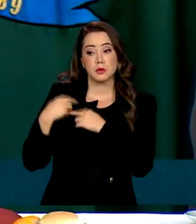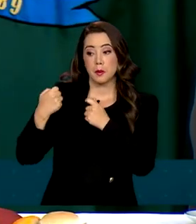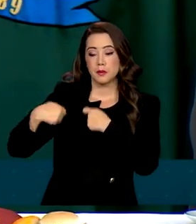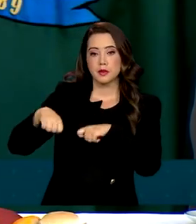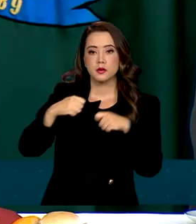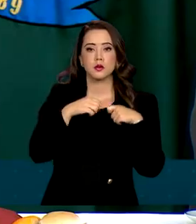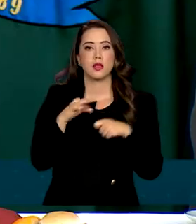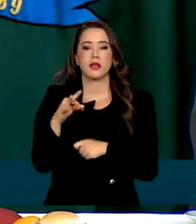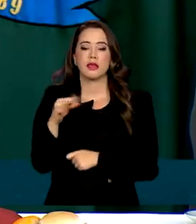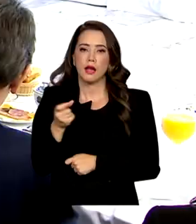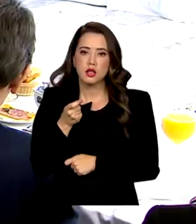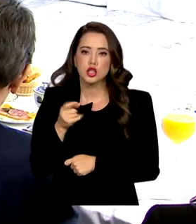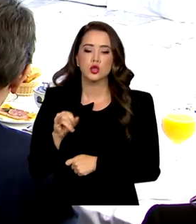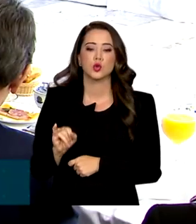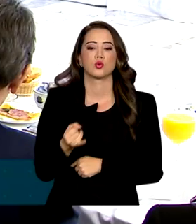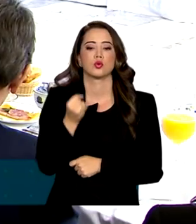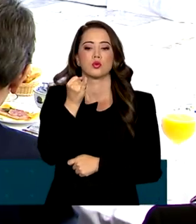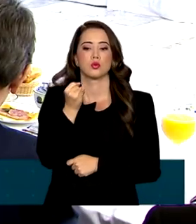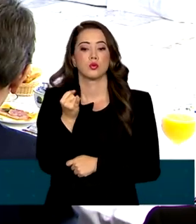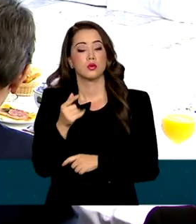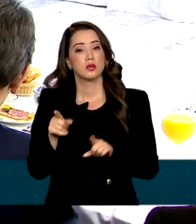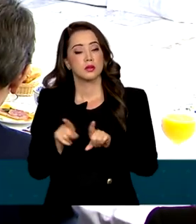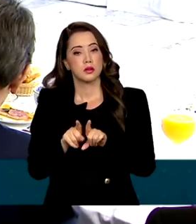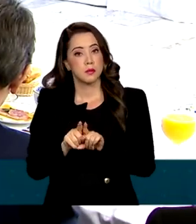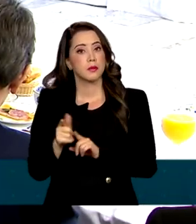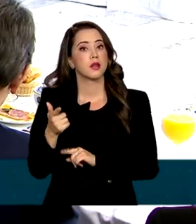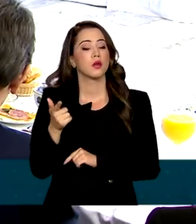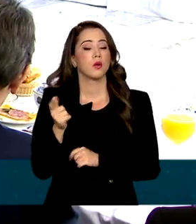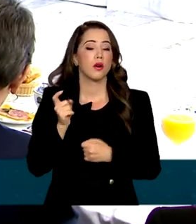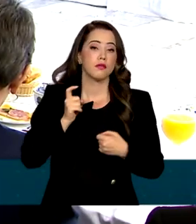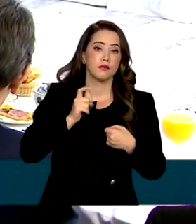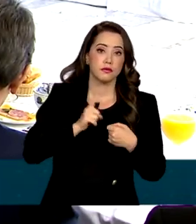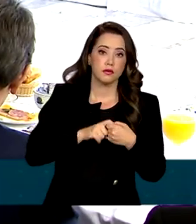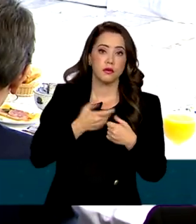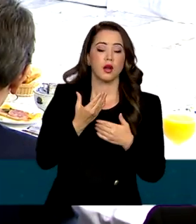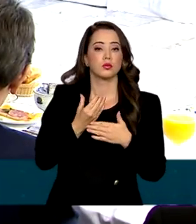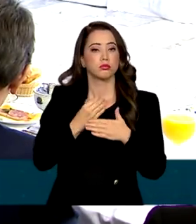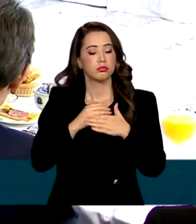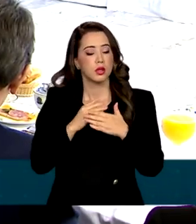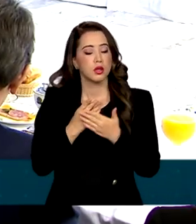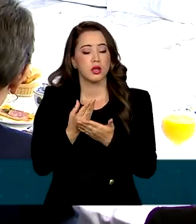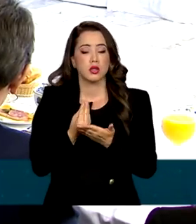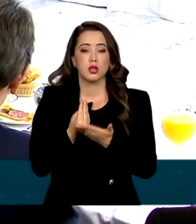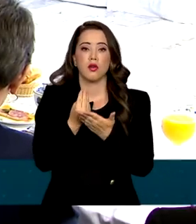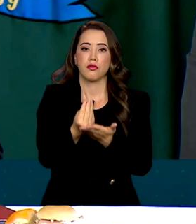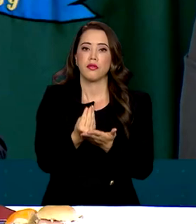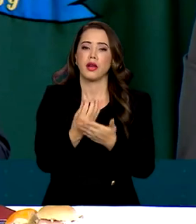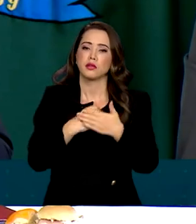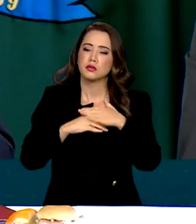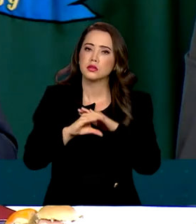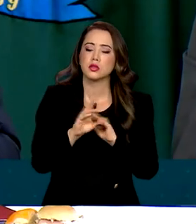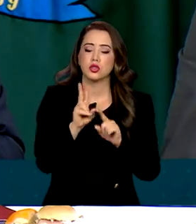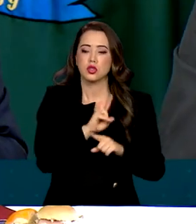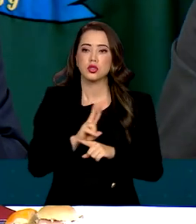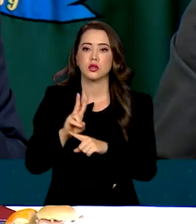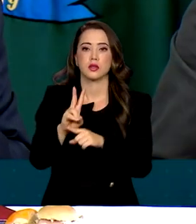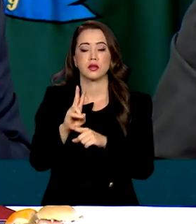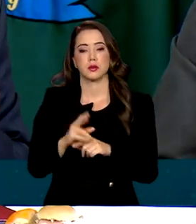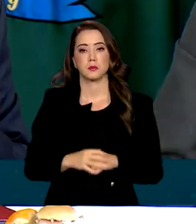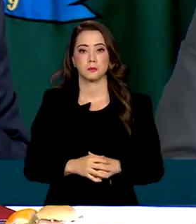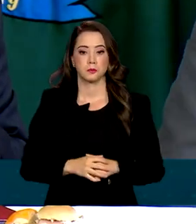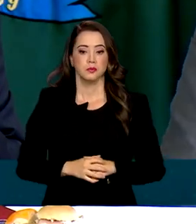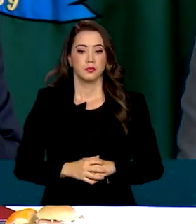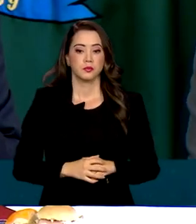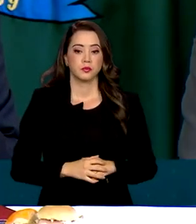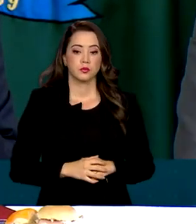de taxa de juros. E com a volta da oferta de crédito para a retomada de investimentos. Nós vamos começar